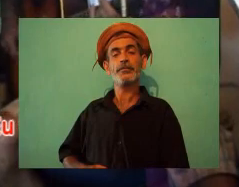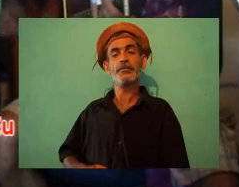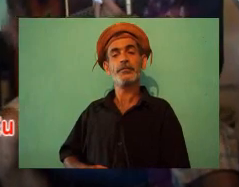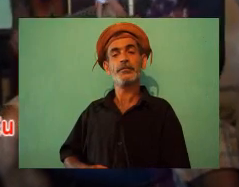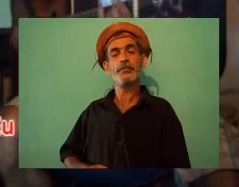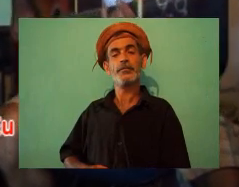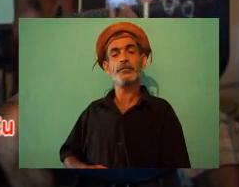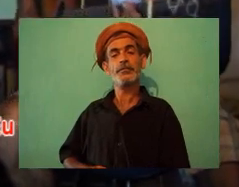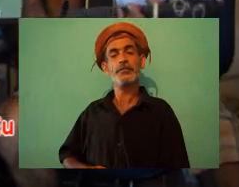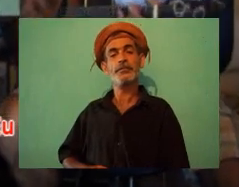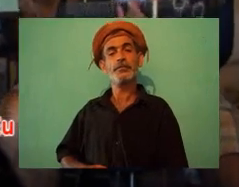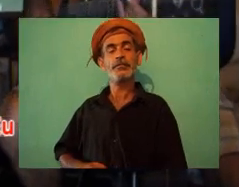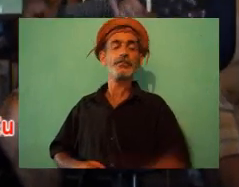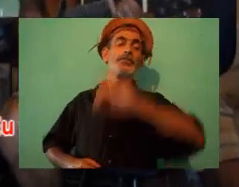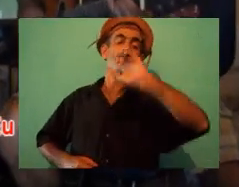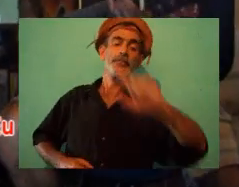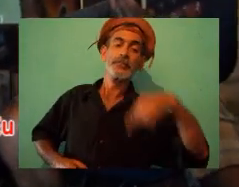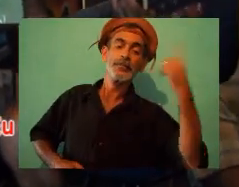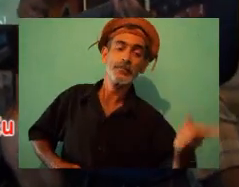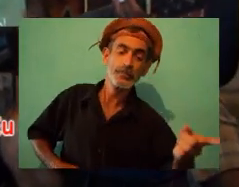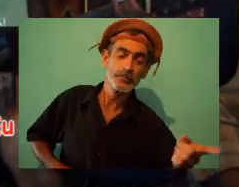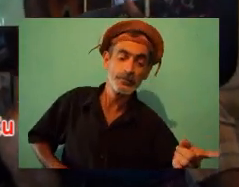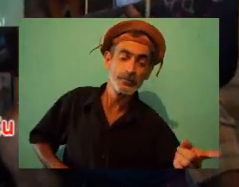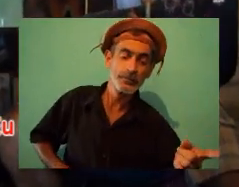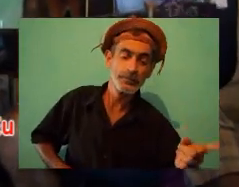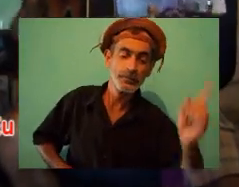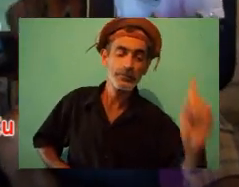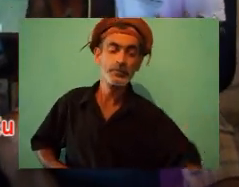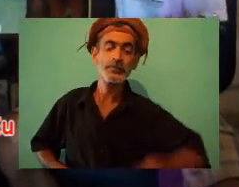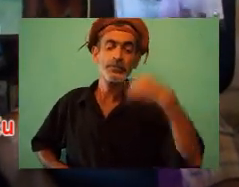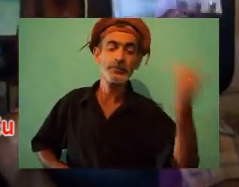Então passa com esse aqui Vamos mostrar só o subeiro